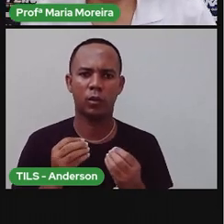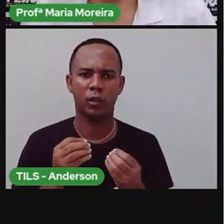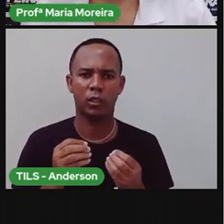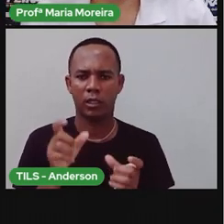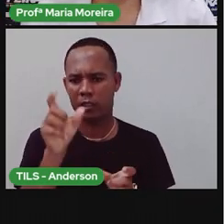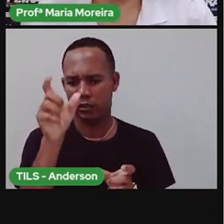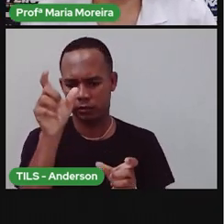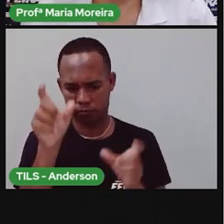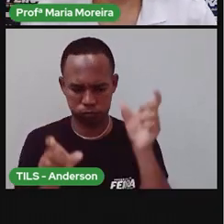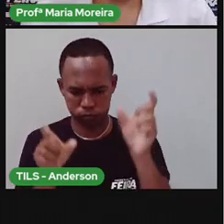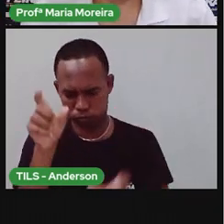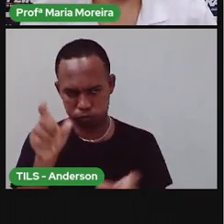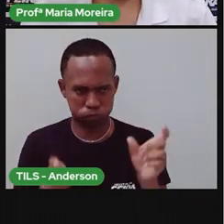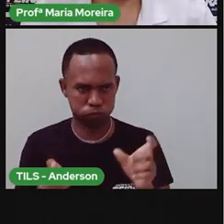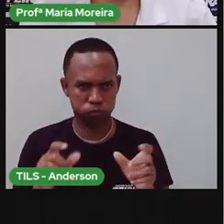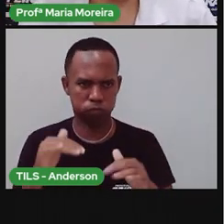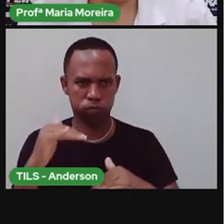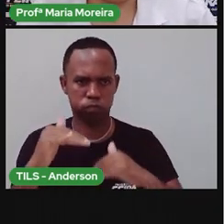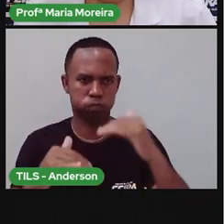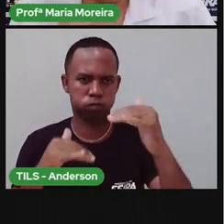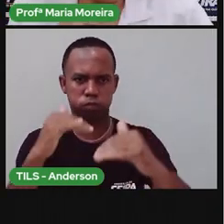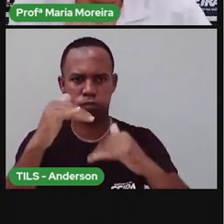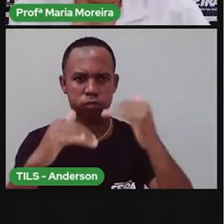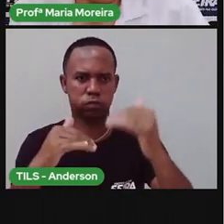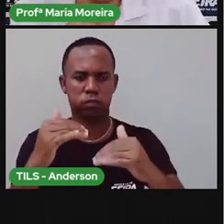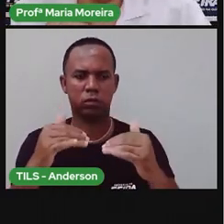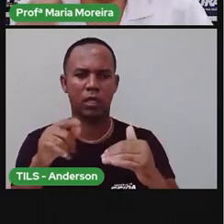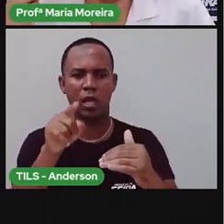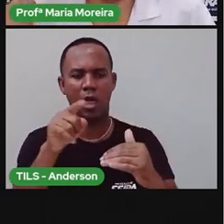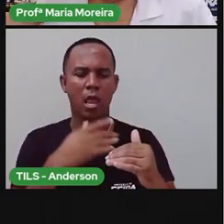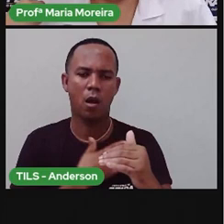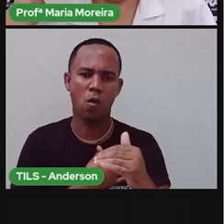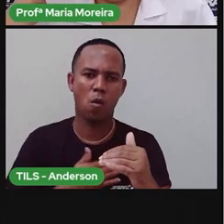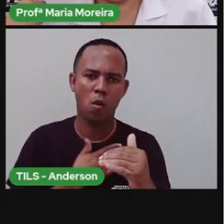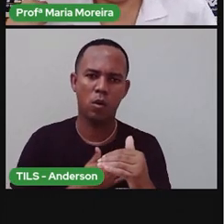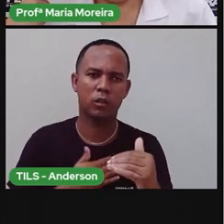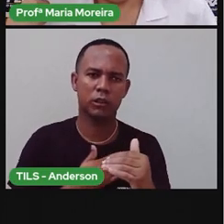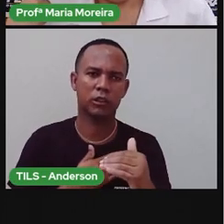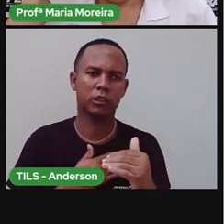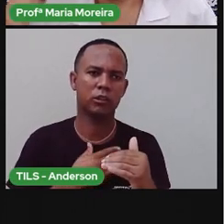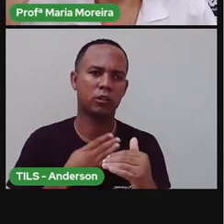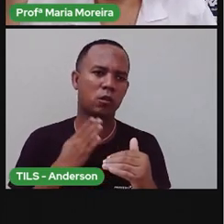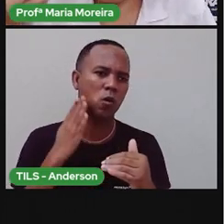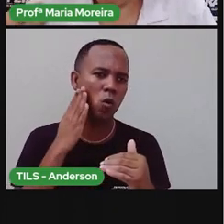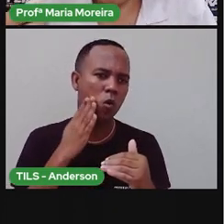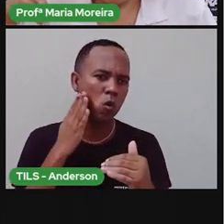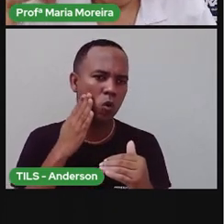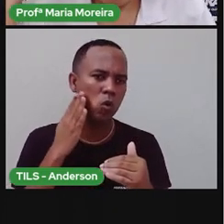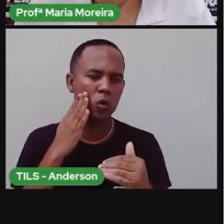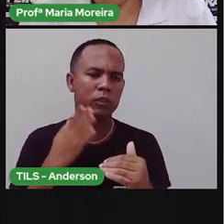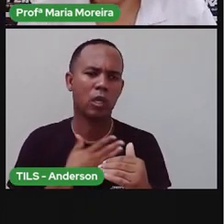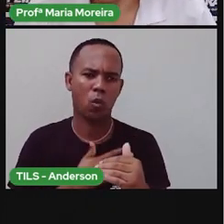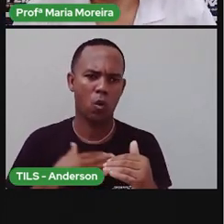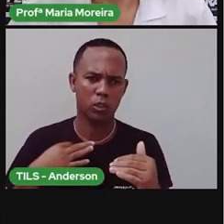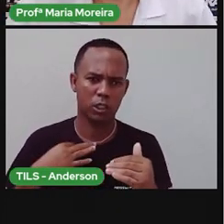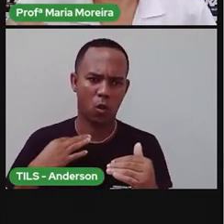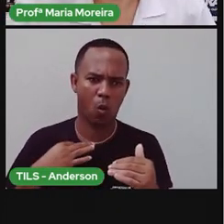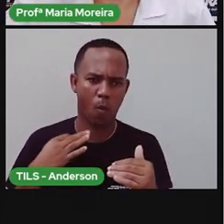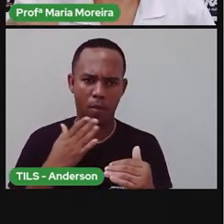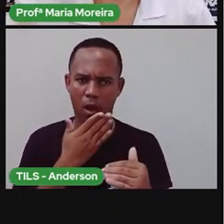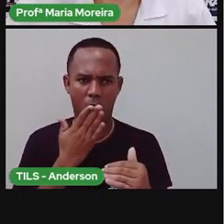ao longo do tempo, partindo do que eu gosto. Então, eu gosto de rosa. Gosto mesmo, muito.